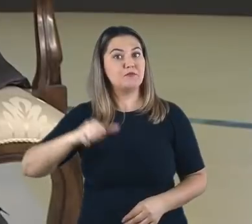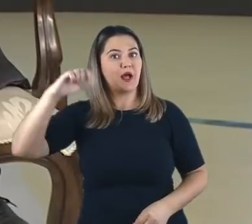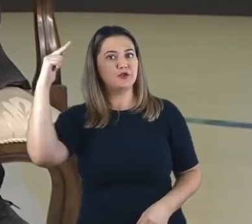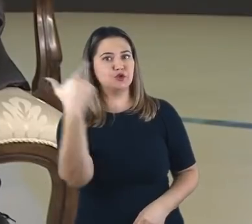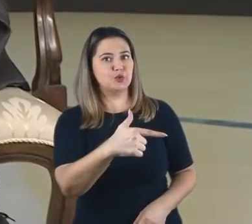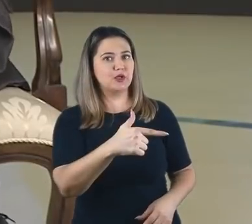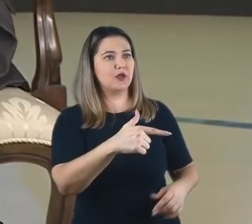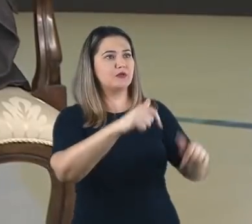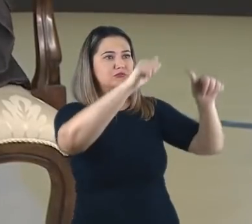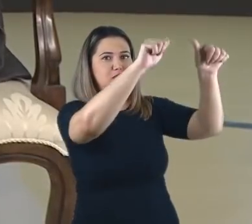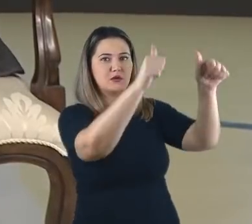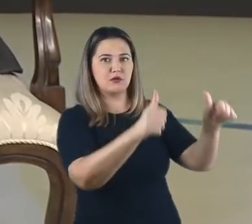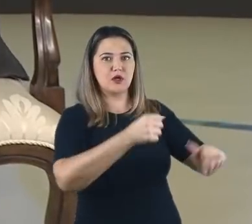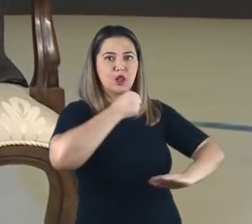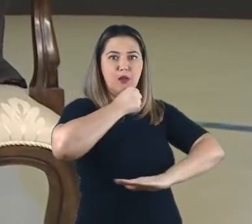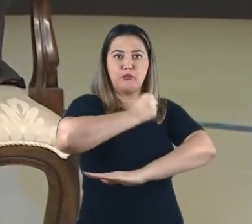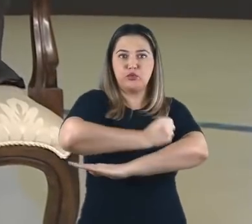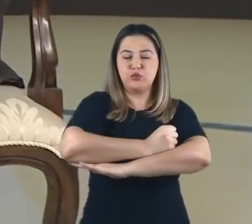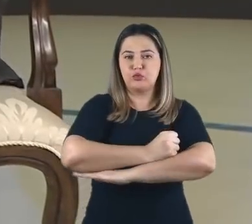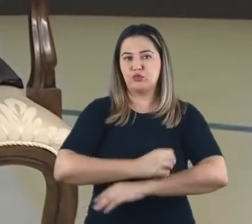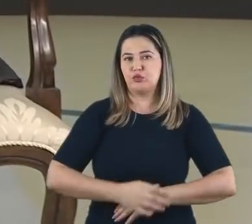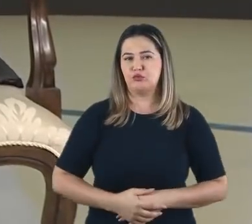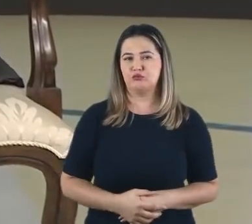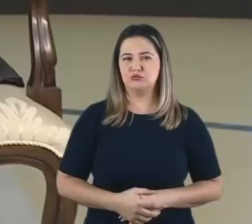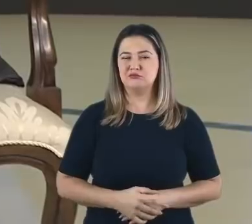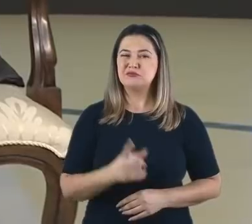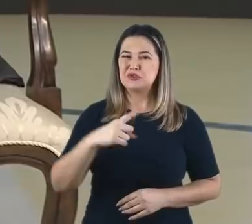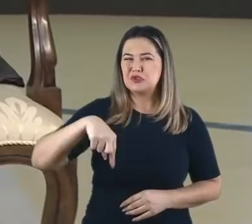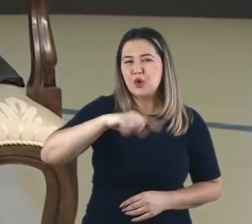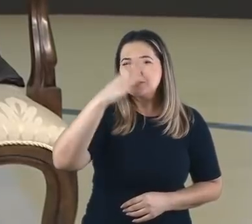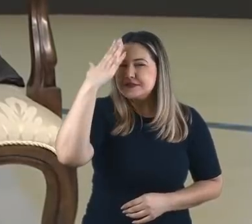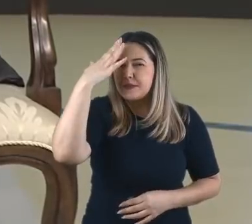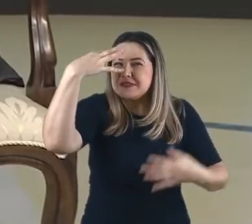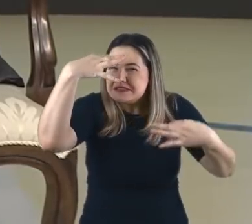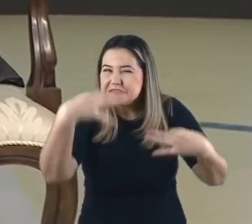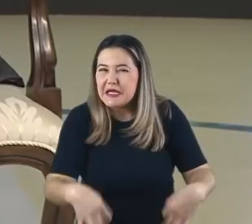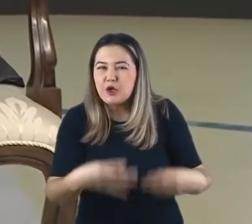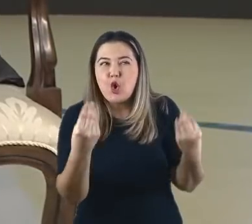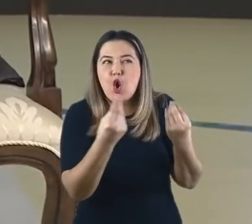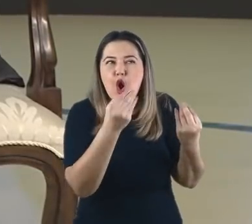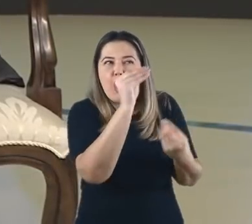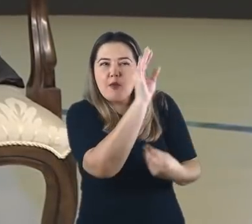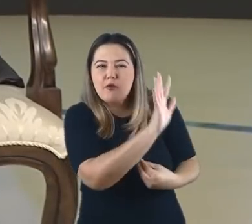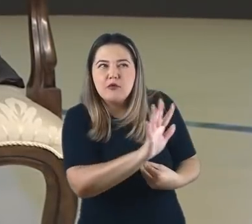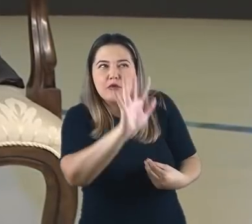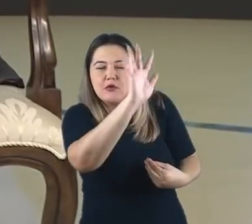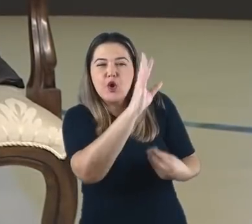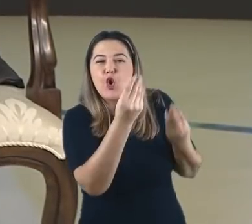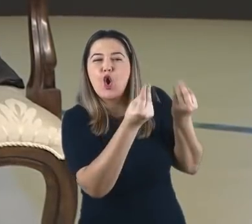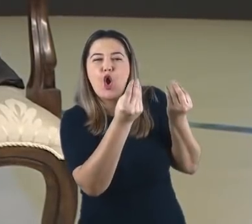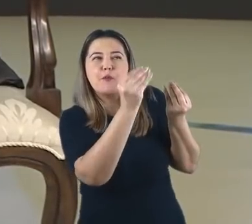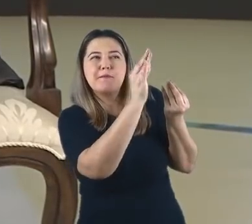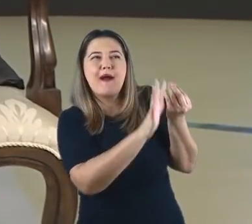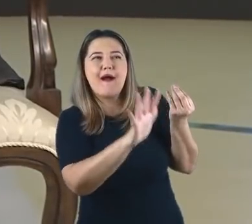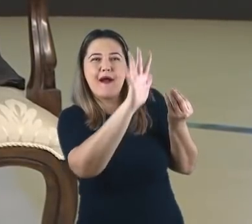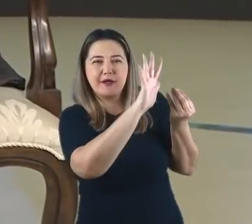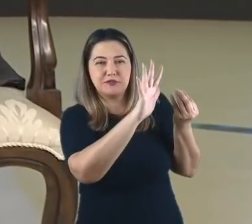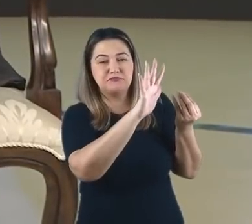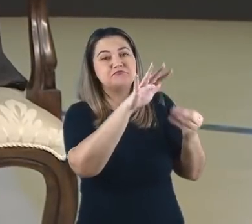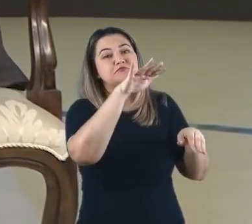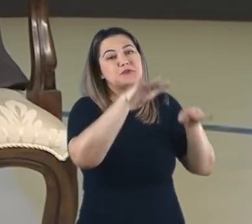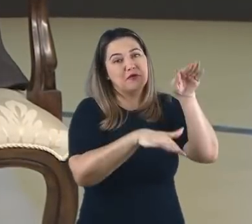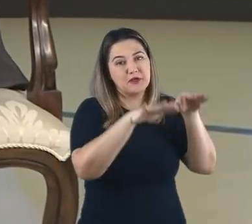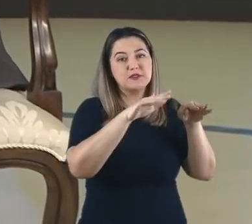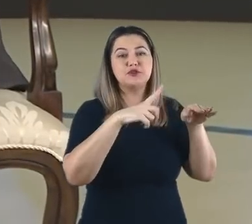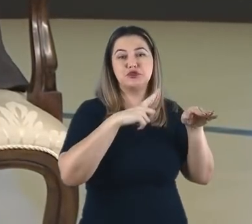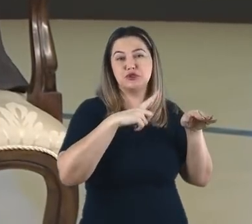No entanto, nós não sabemos a aparência daquela imagem que o rei da Babilônia mandou erguer. Aliás, é bem possível que a própria